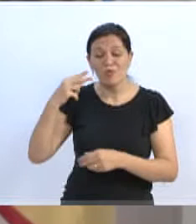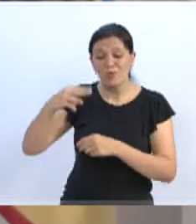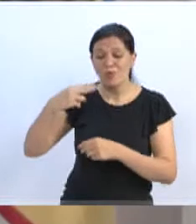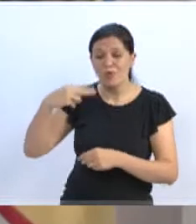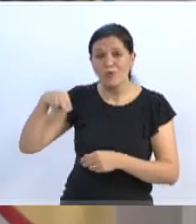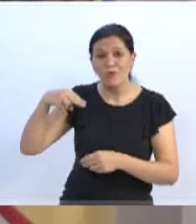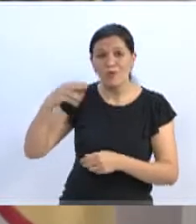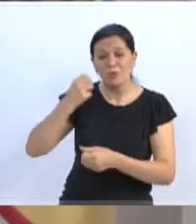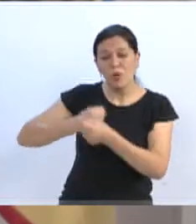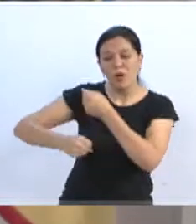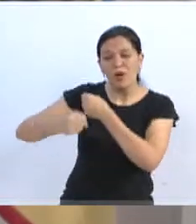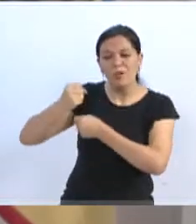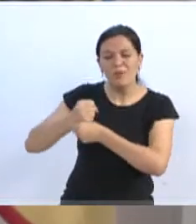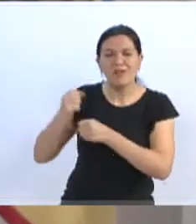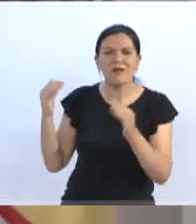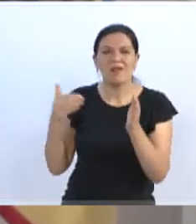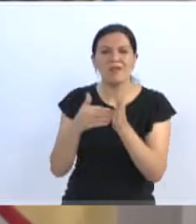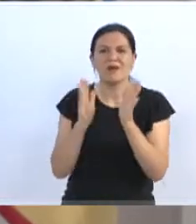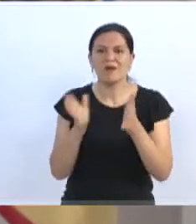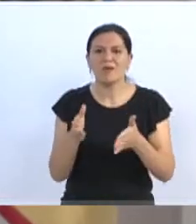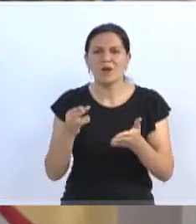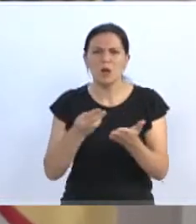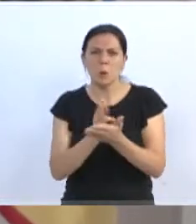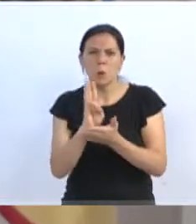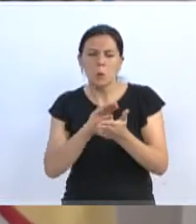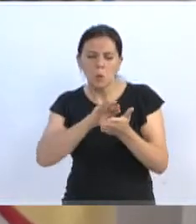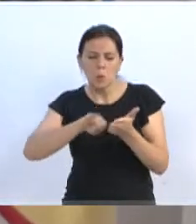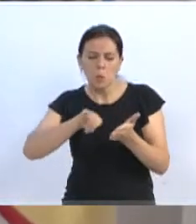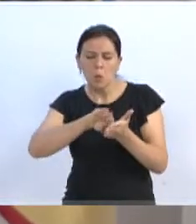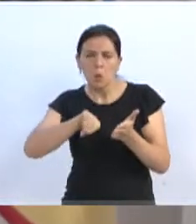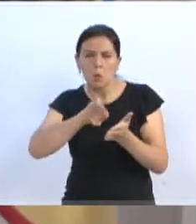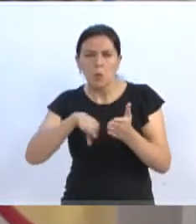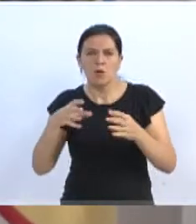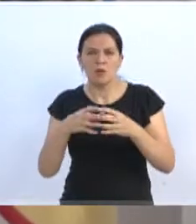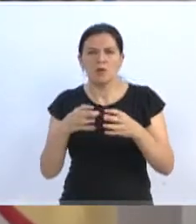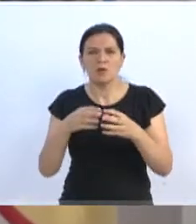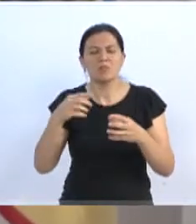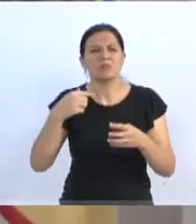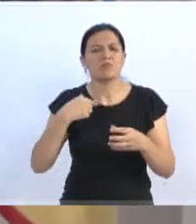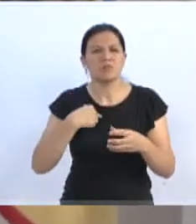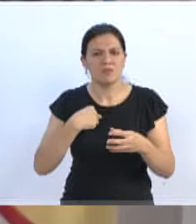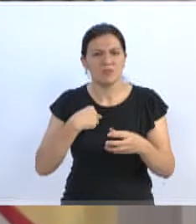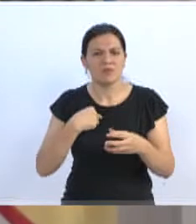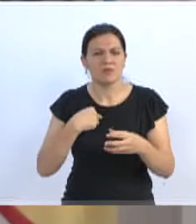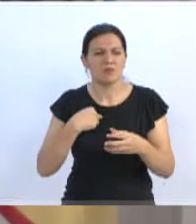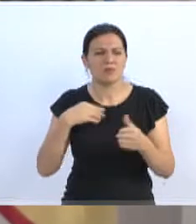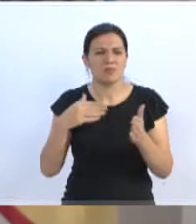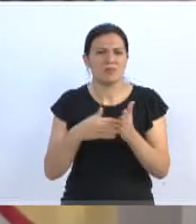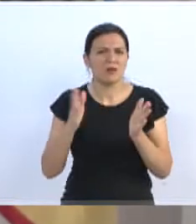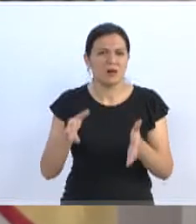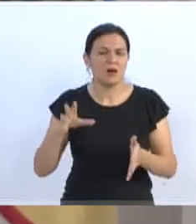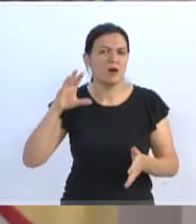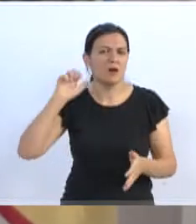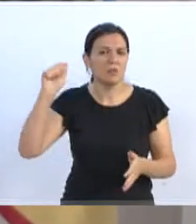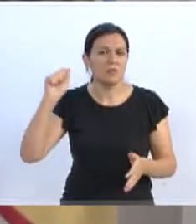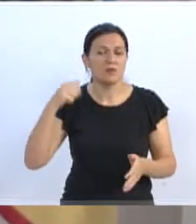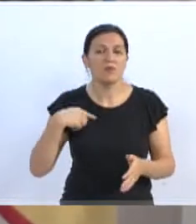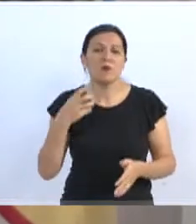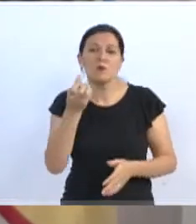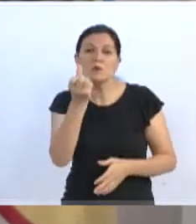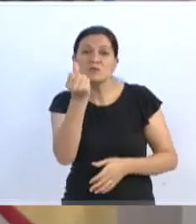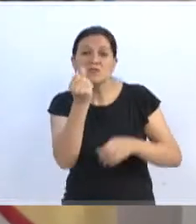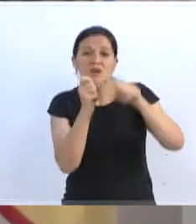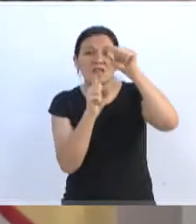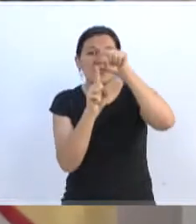convidado, fui retirado de grupos de WhatsApp, de um monte de situação, eu estou, estamos em abril, eu estou seis meses sem ser convidado